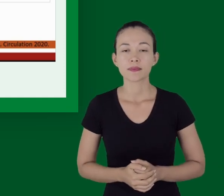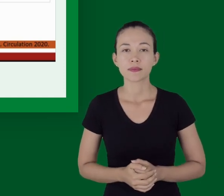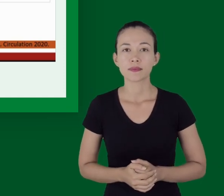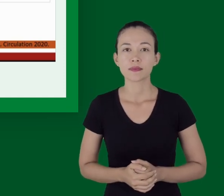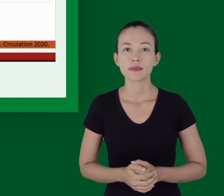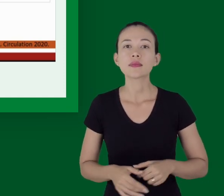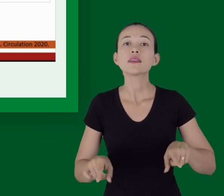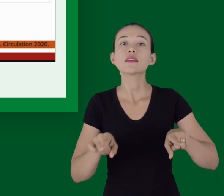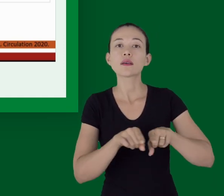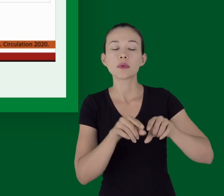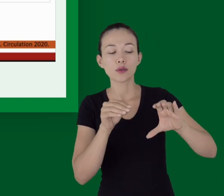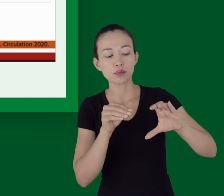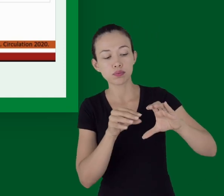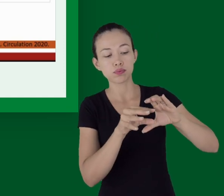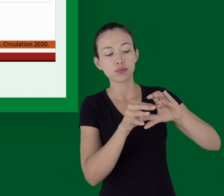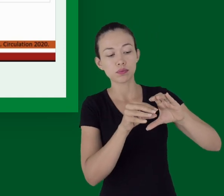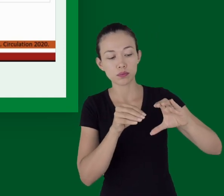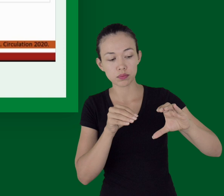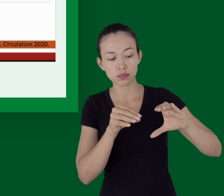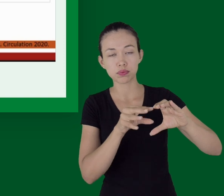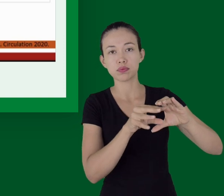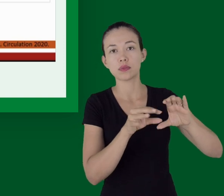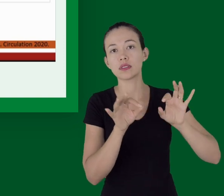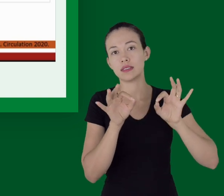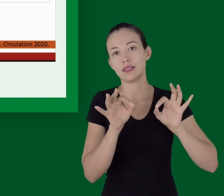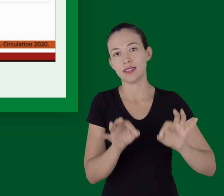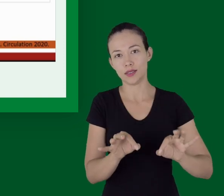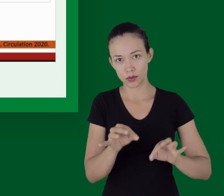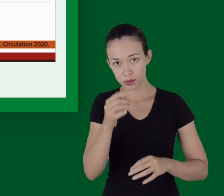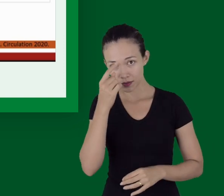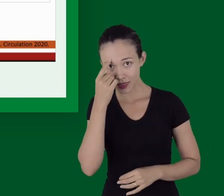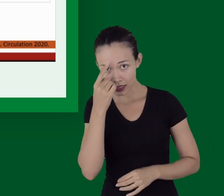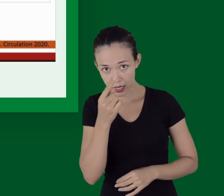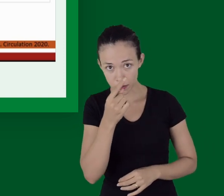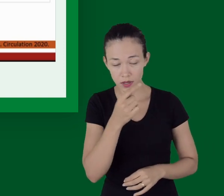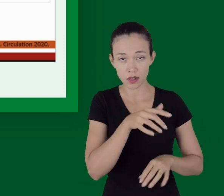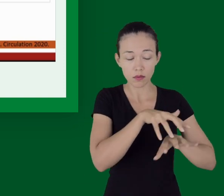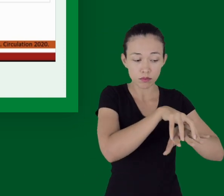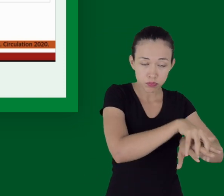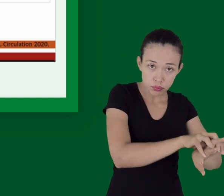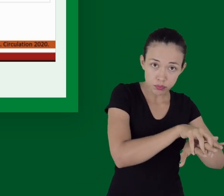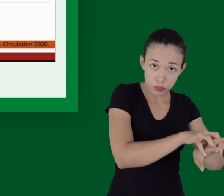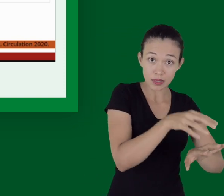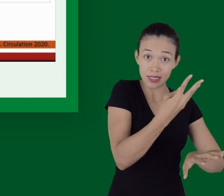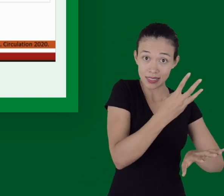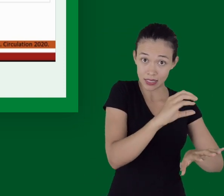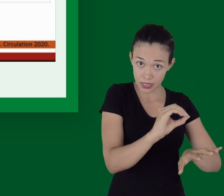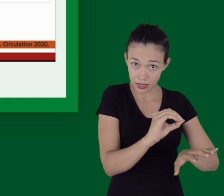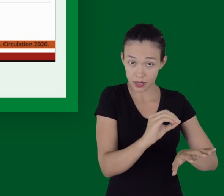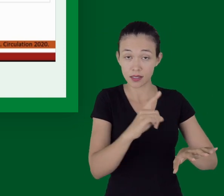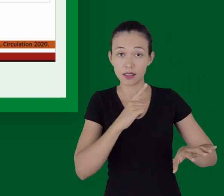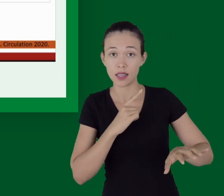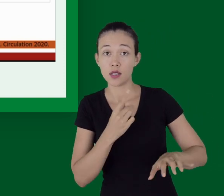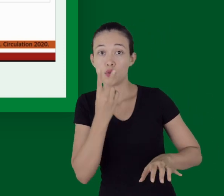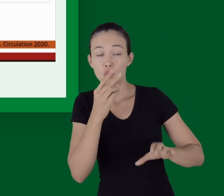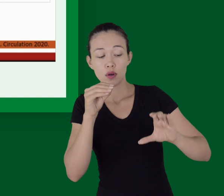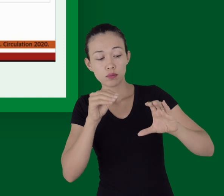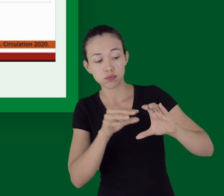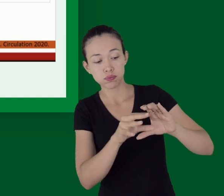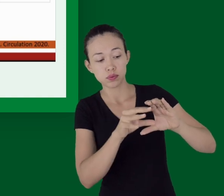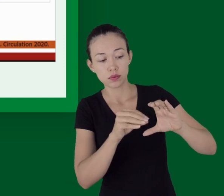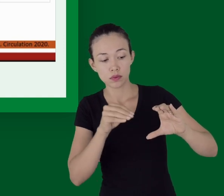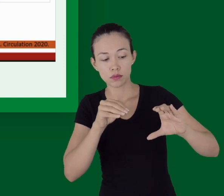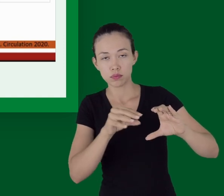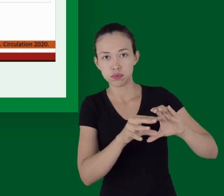minimizando as interrupções entre as compressões e fazendo uma ventilação adequada, que são duas respirações após